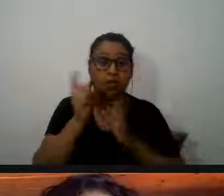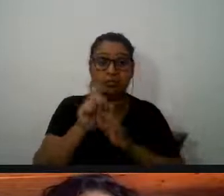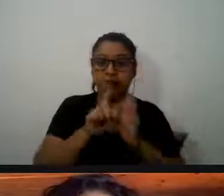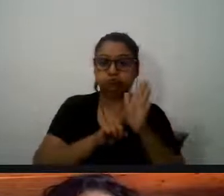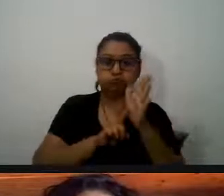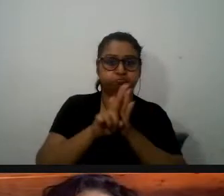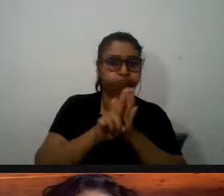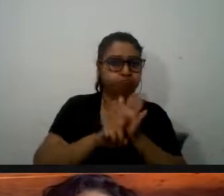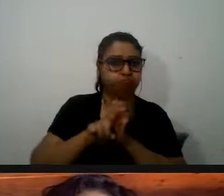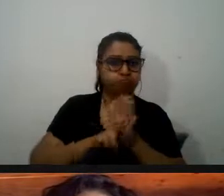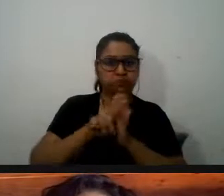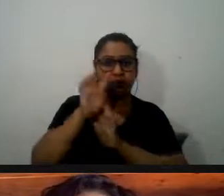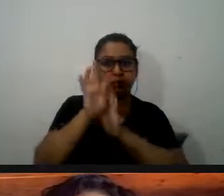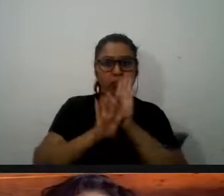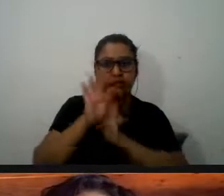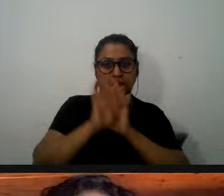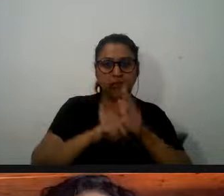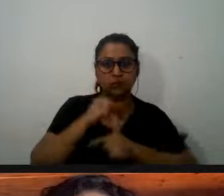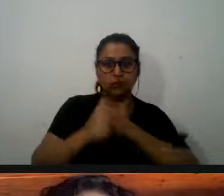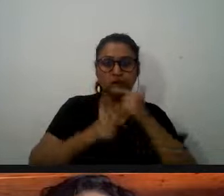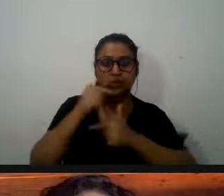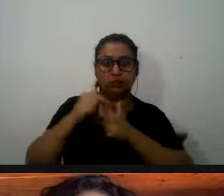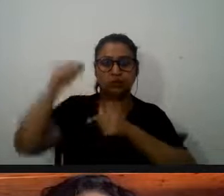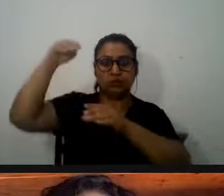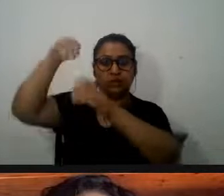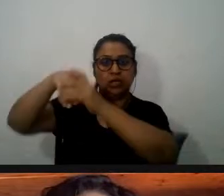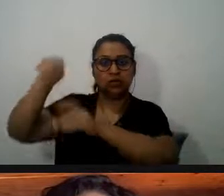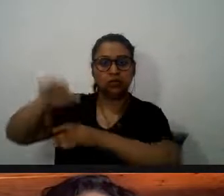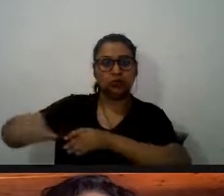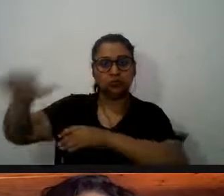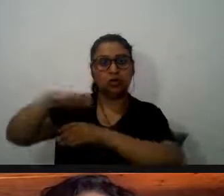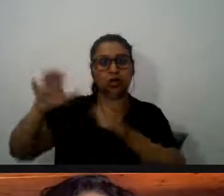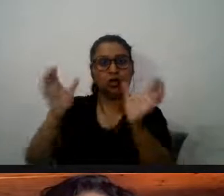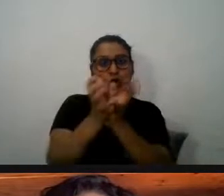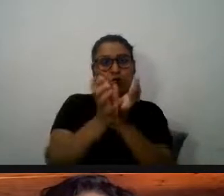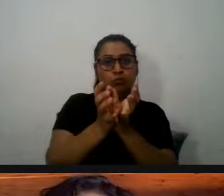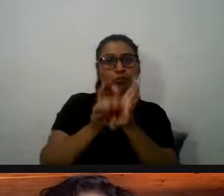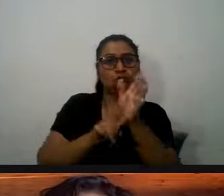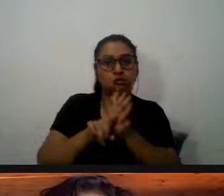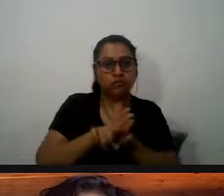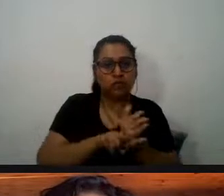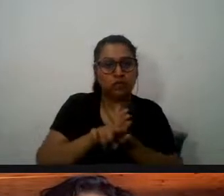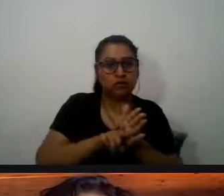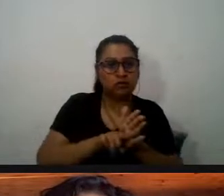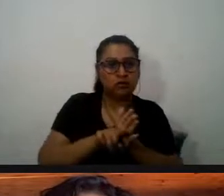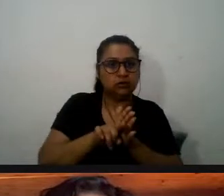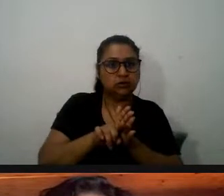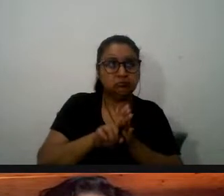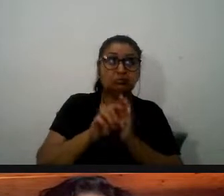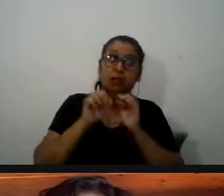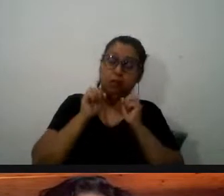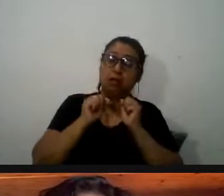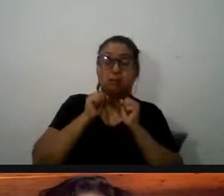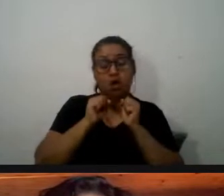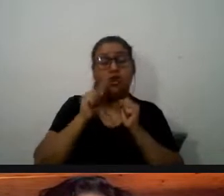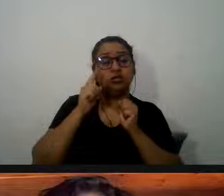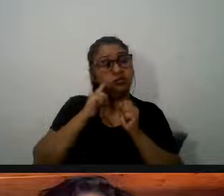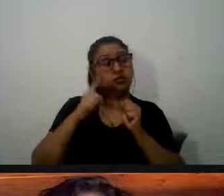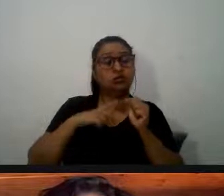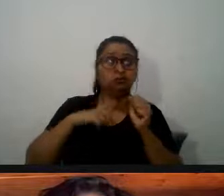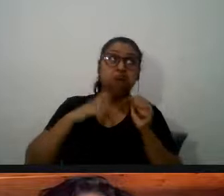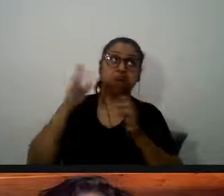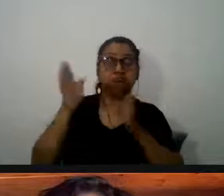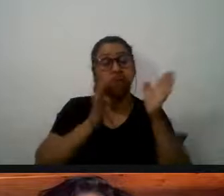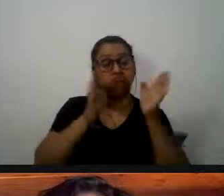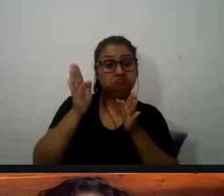publicados nas universidades em grupos de pesquisa mas parece-me que pode ser uma linha interessante também de ir além